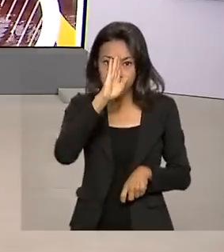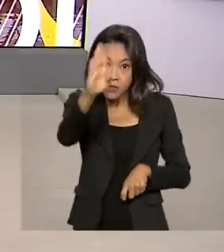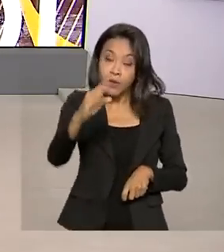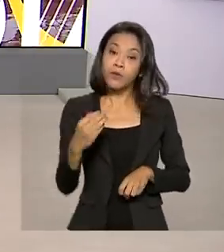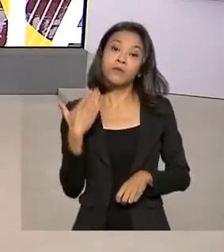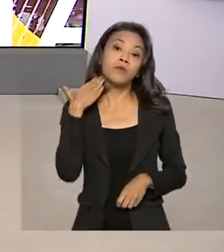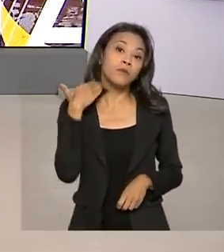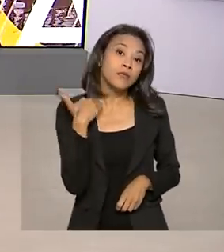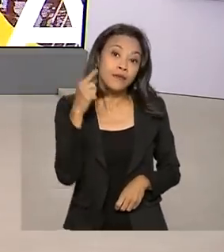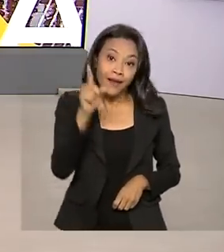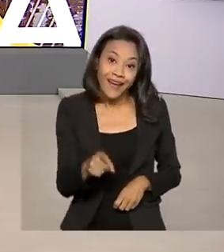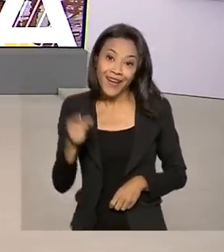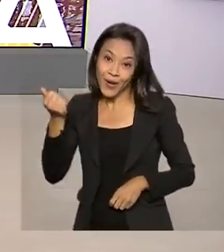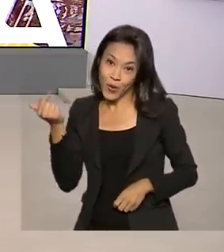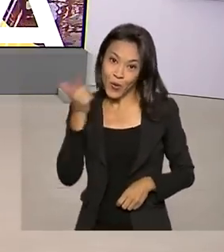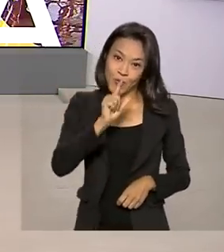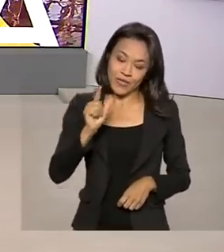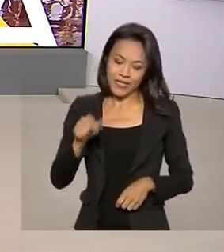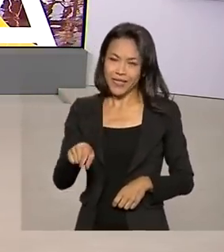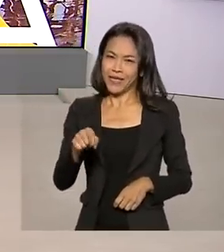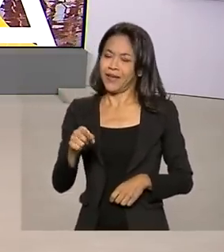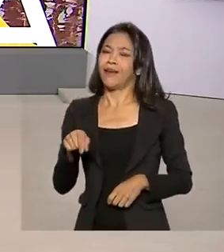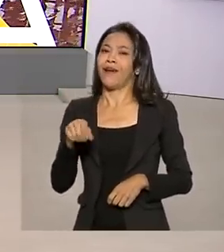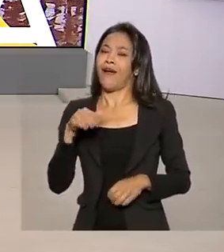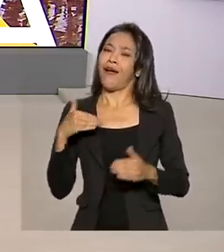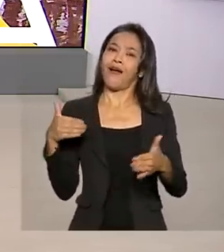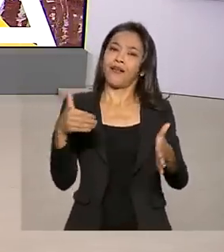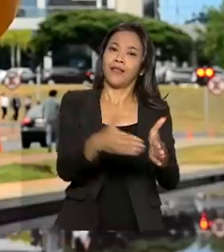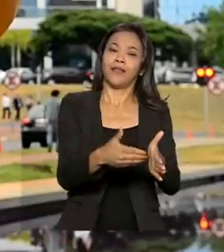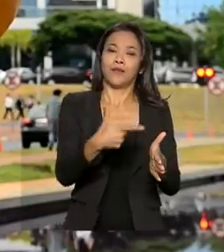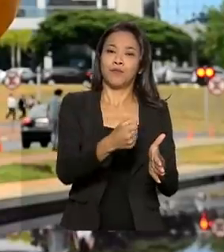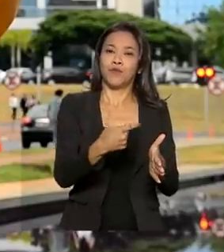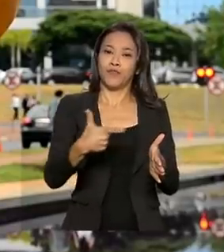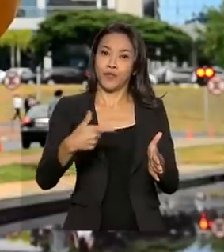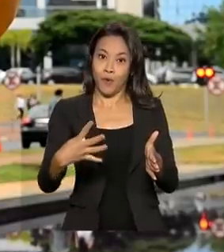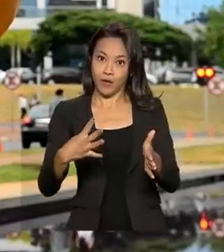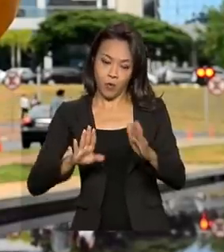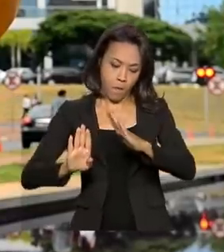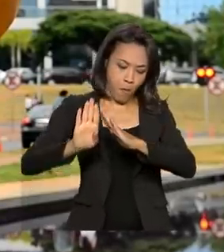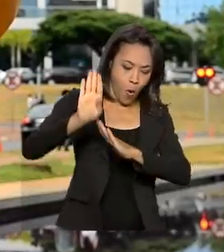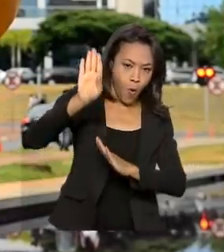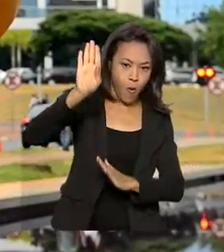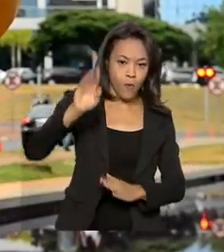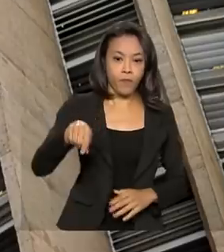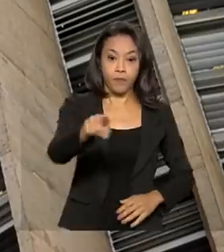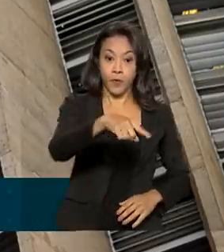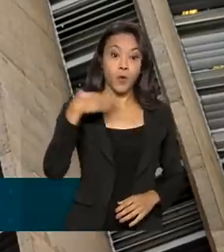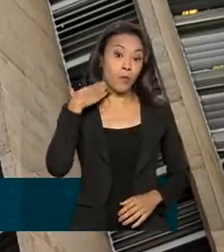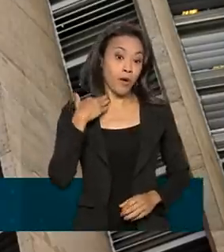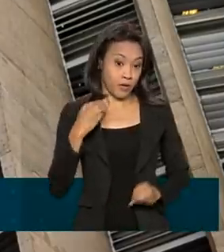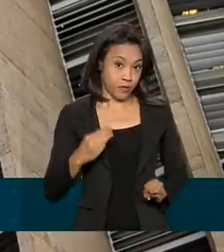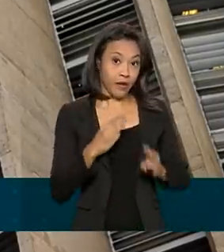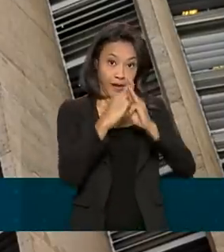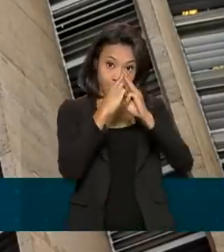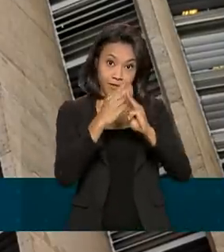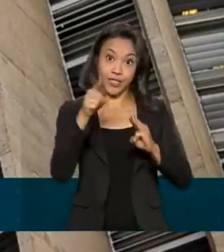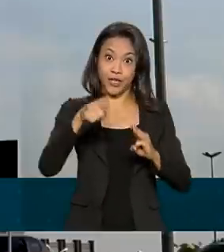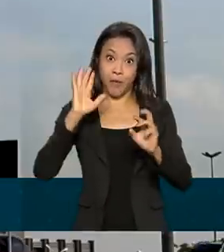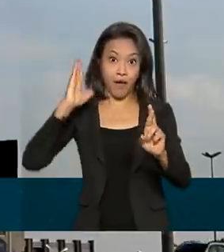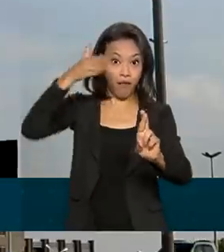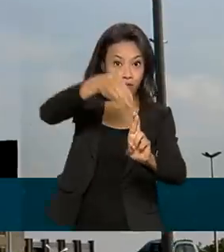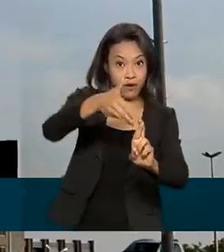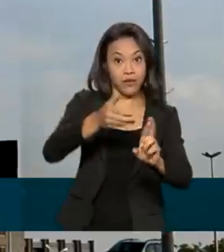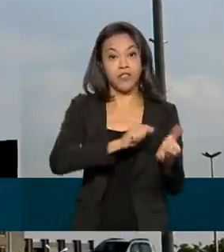é conquistar a liderança no segmento até 2024. A Caixa, que já é líder no crédito imobiliário, vem